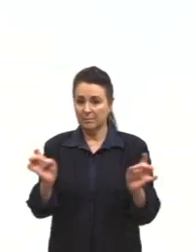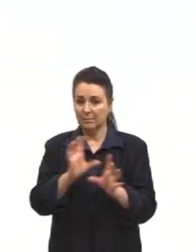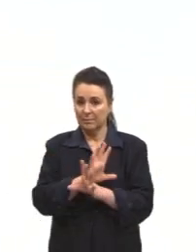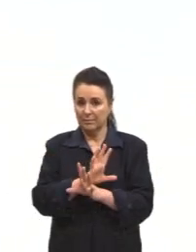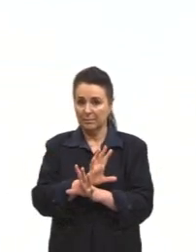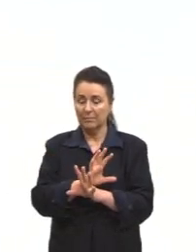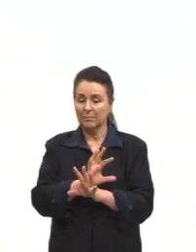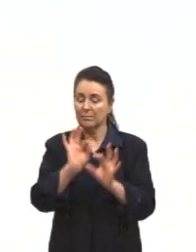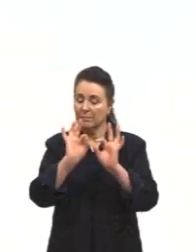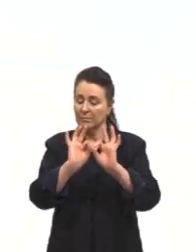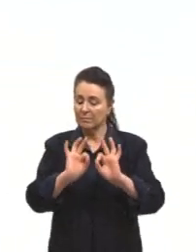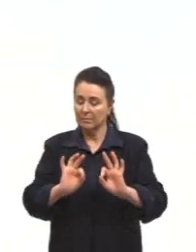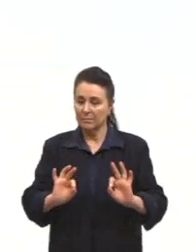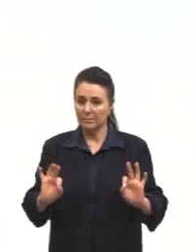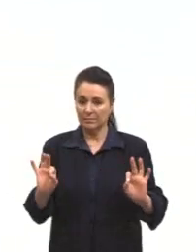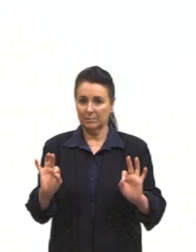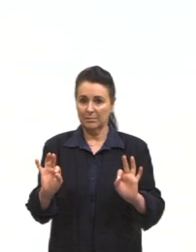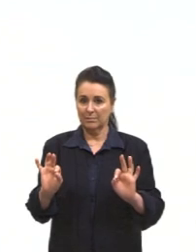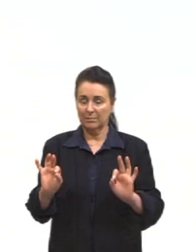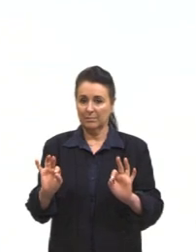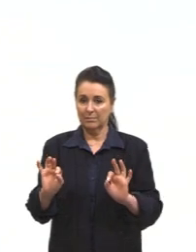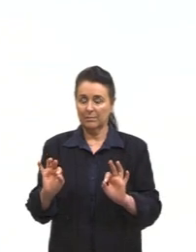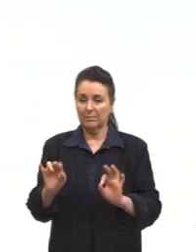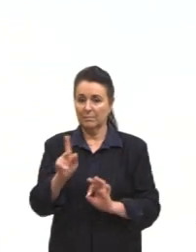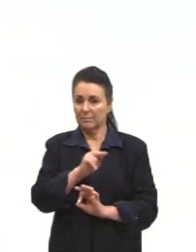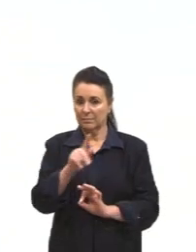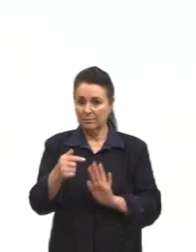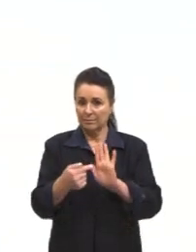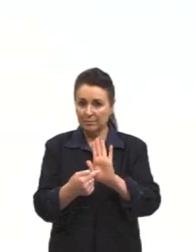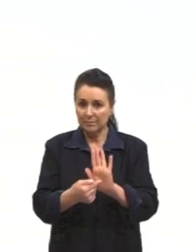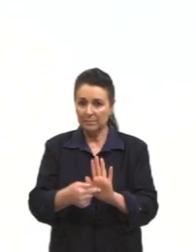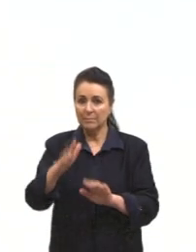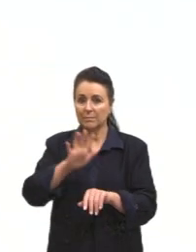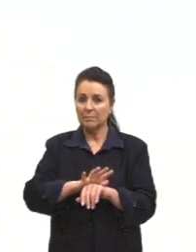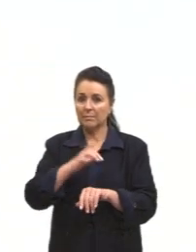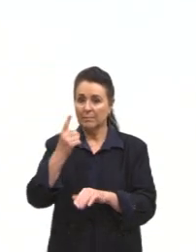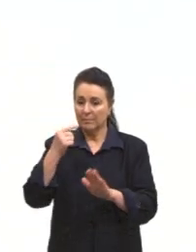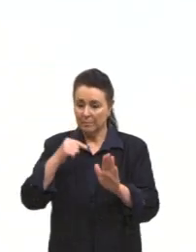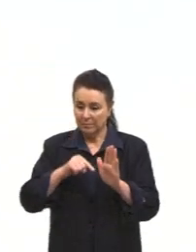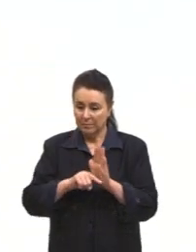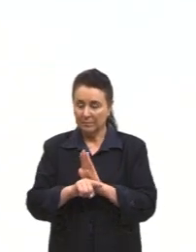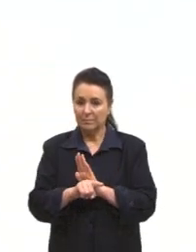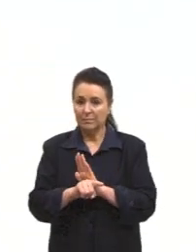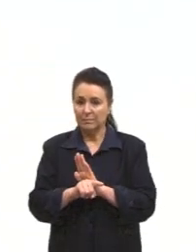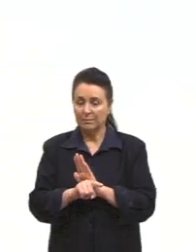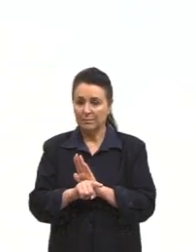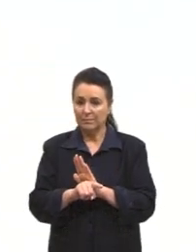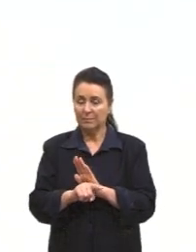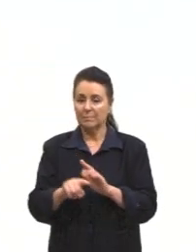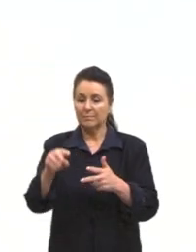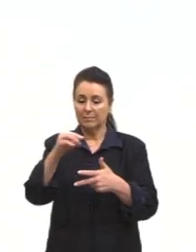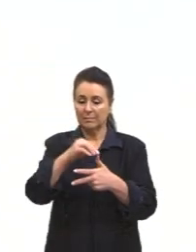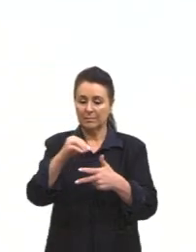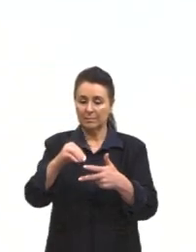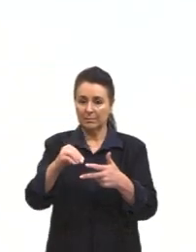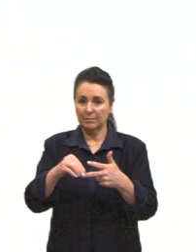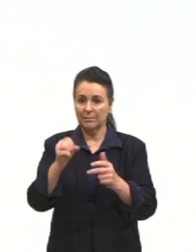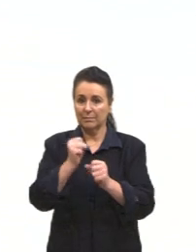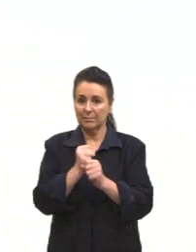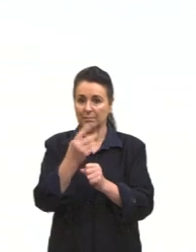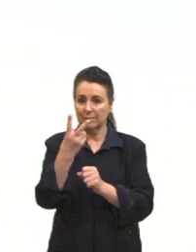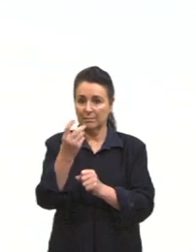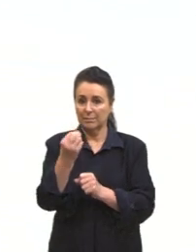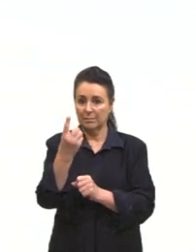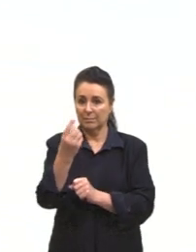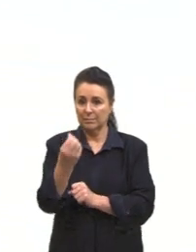simplificar. E aí, eu trouxe também mais uma questão. Agora, ela é do Enem de 2016.